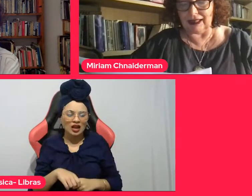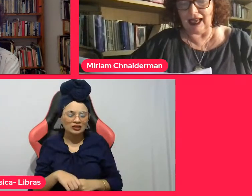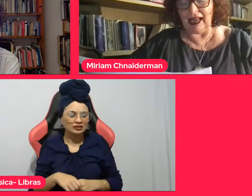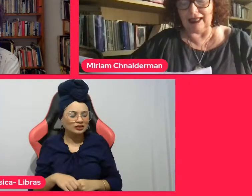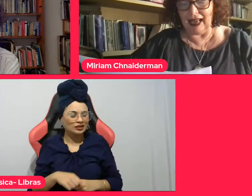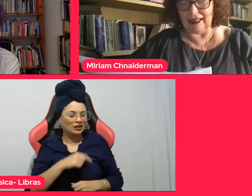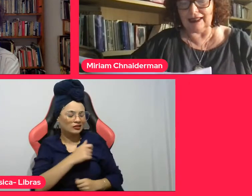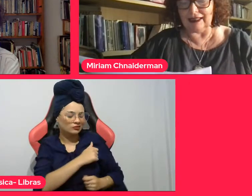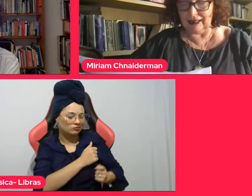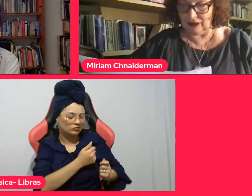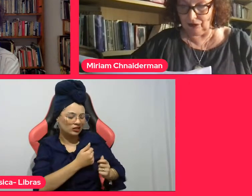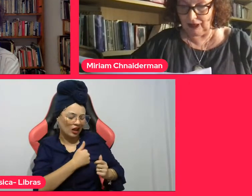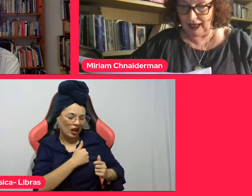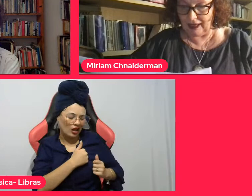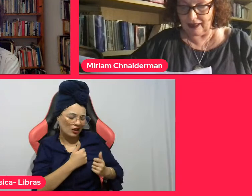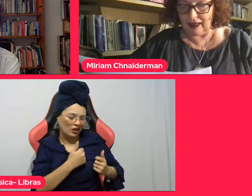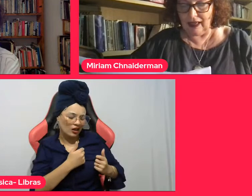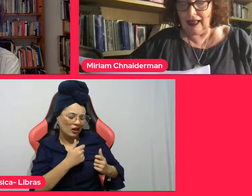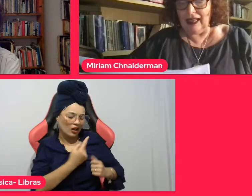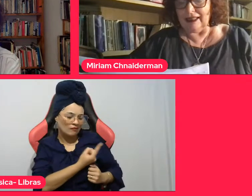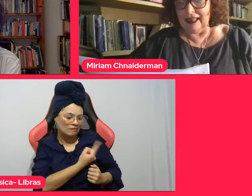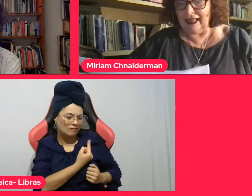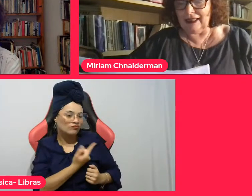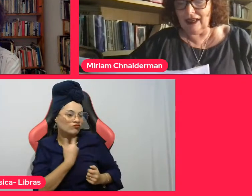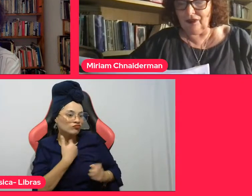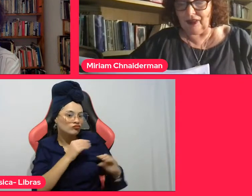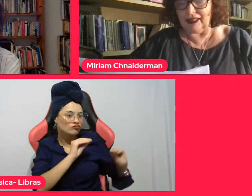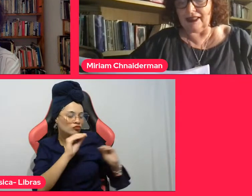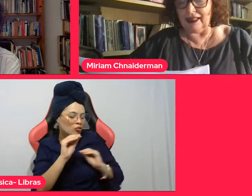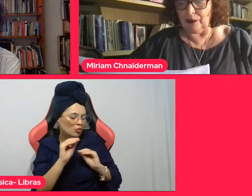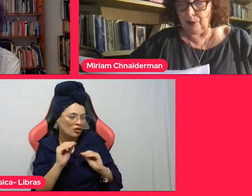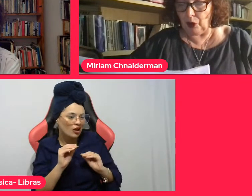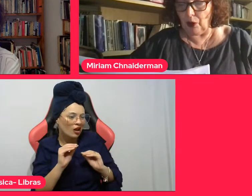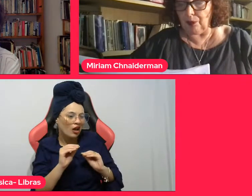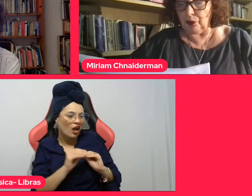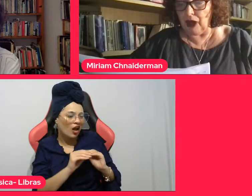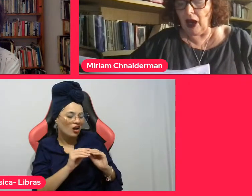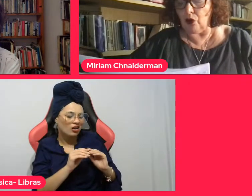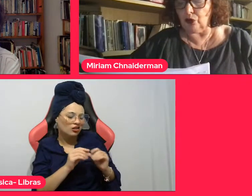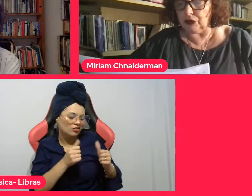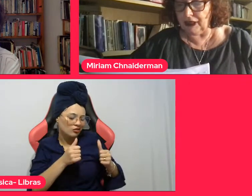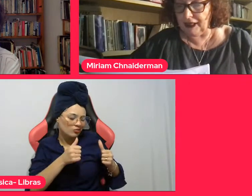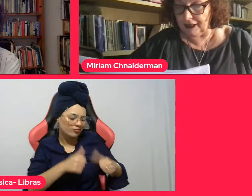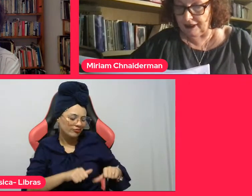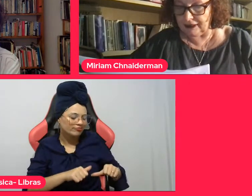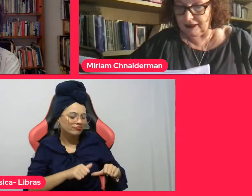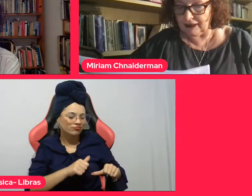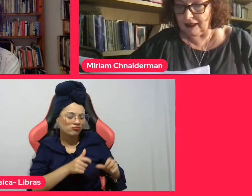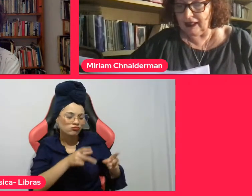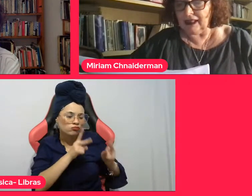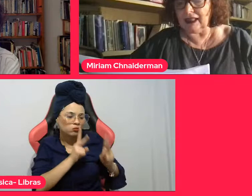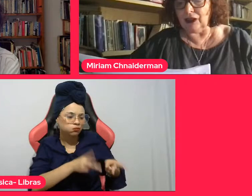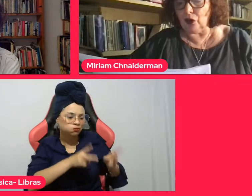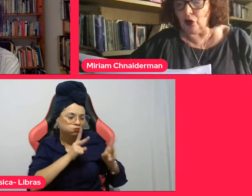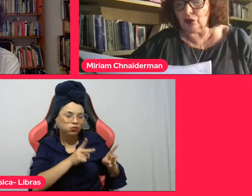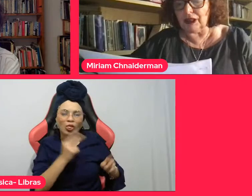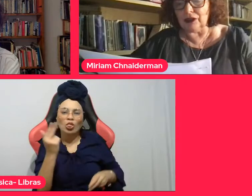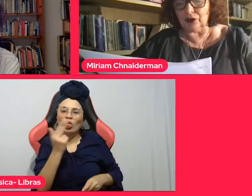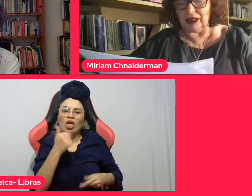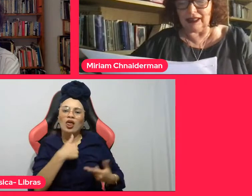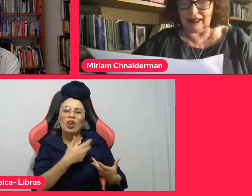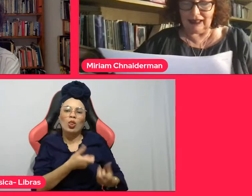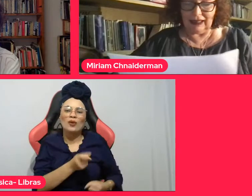firmeza a nada de singular. tende a ver nele próprio algo de errante que